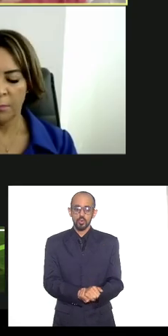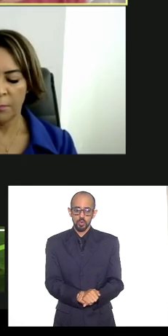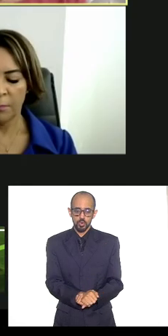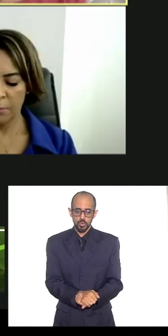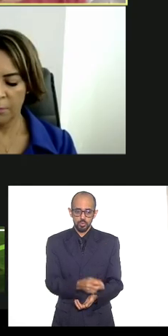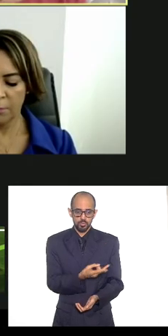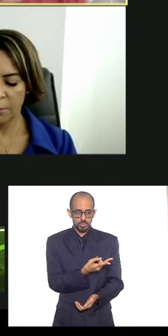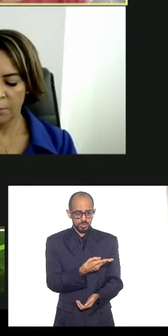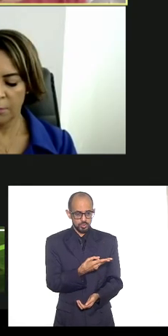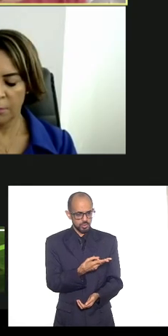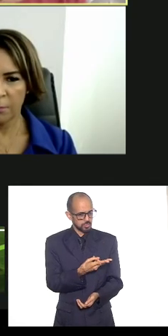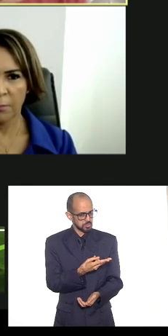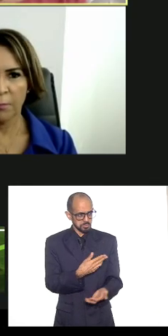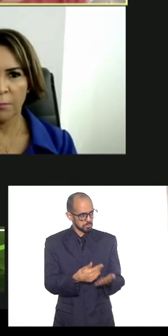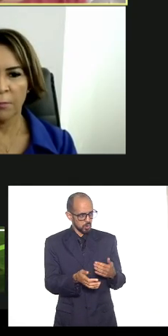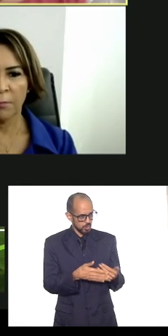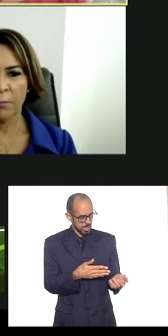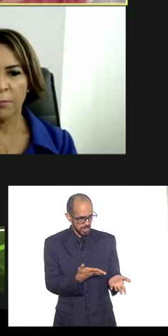É indiferente?